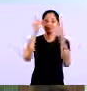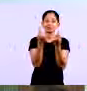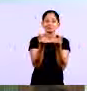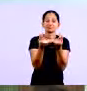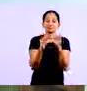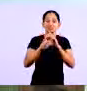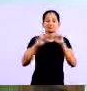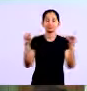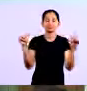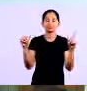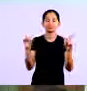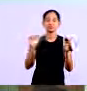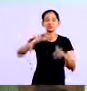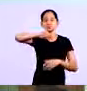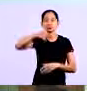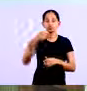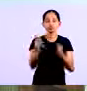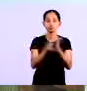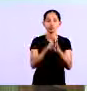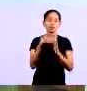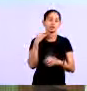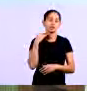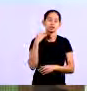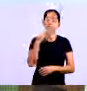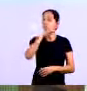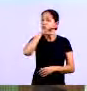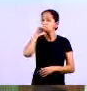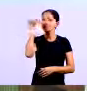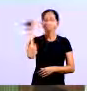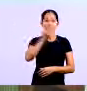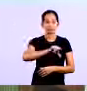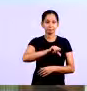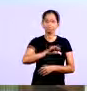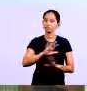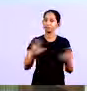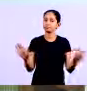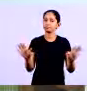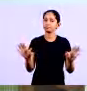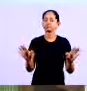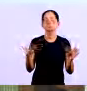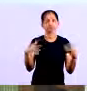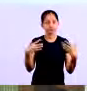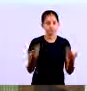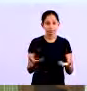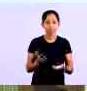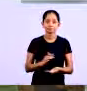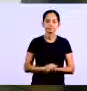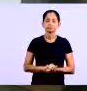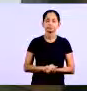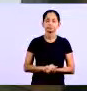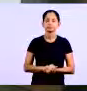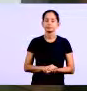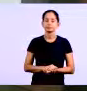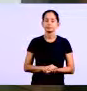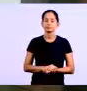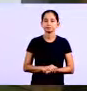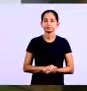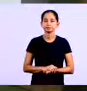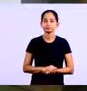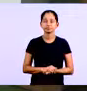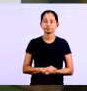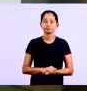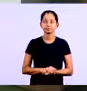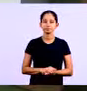situações que são perigosas pra empresa com os juros que a gente paga aqui é muito perigoso acontecer isso não é professor? exatamente bom